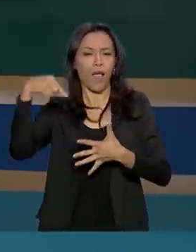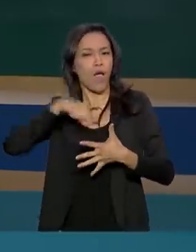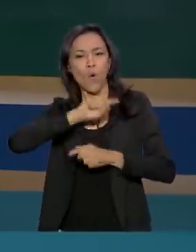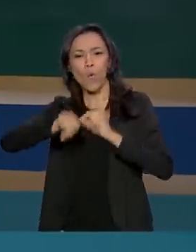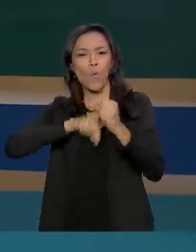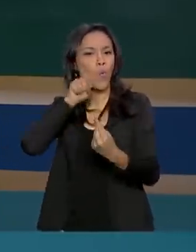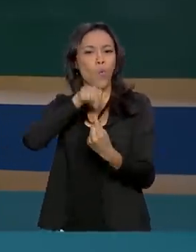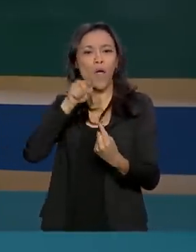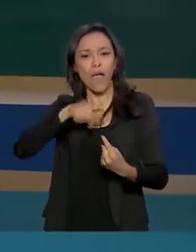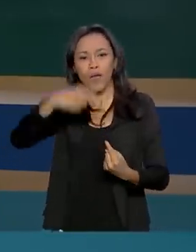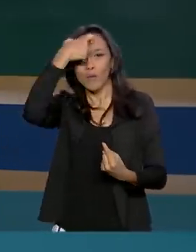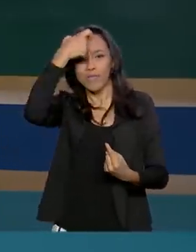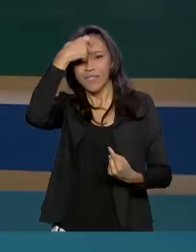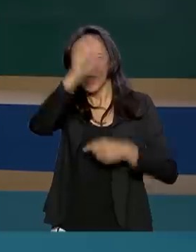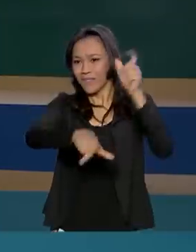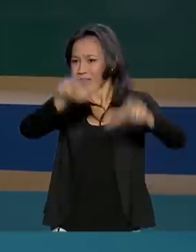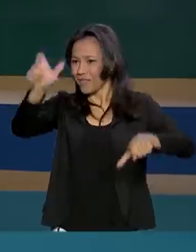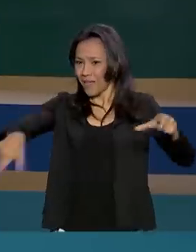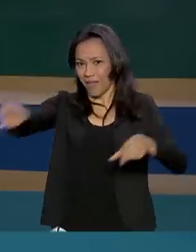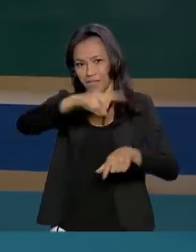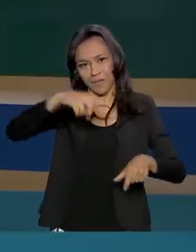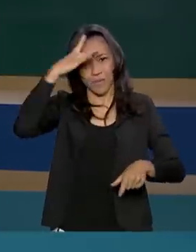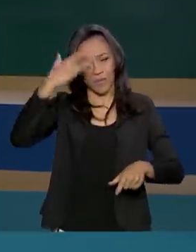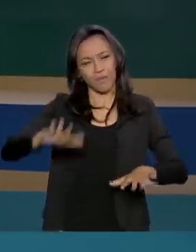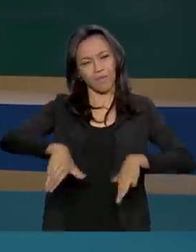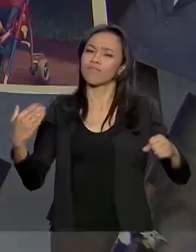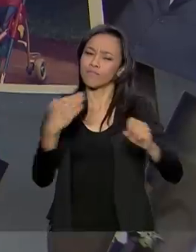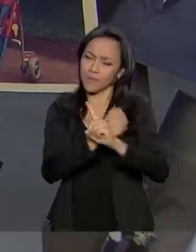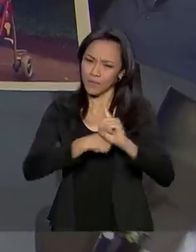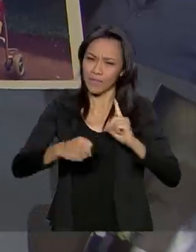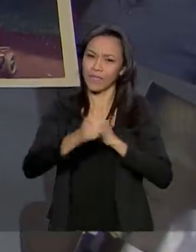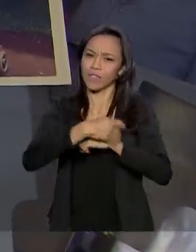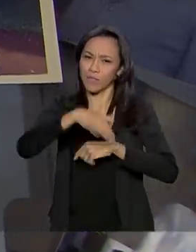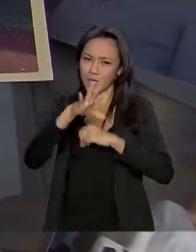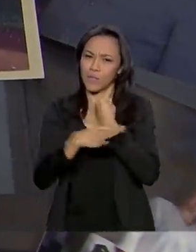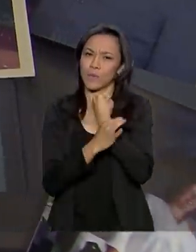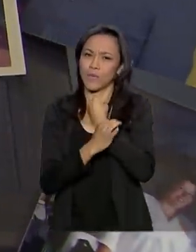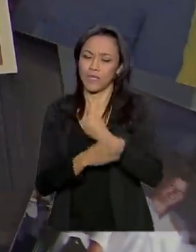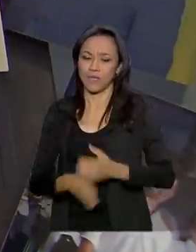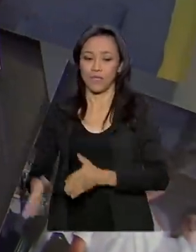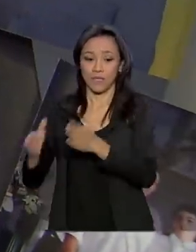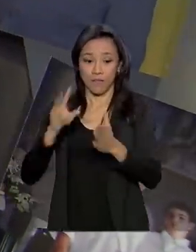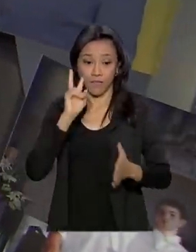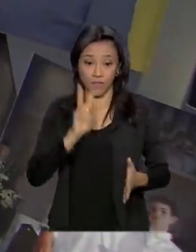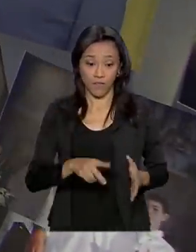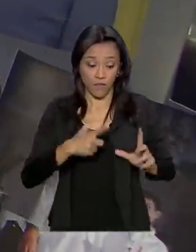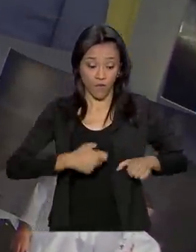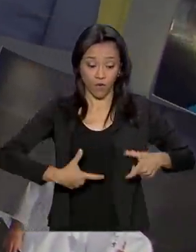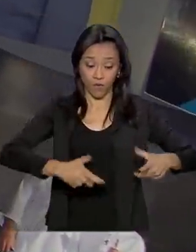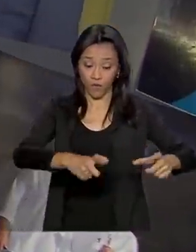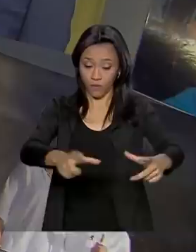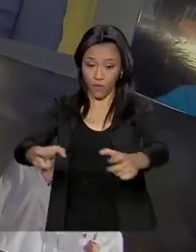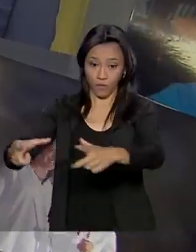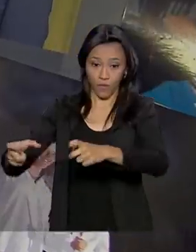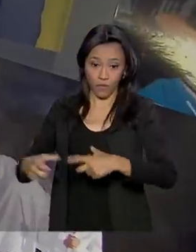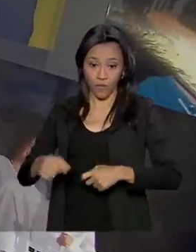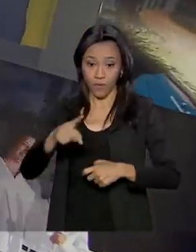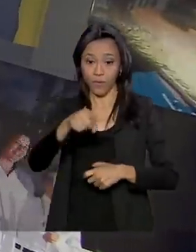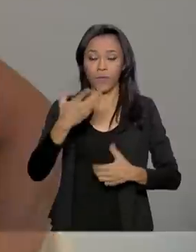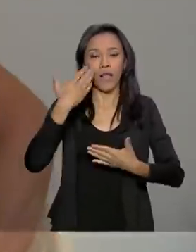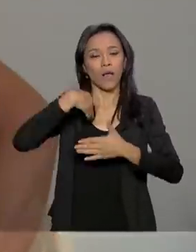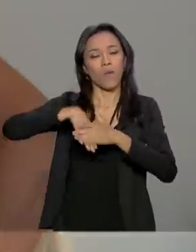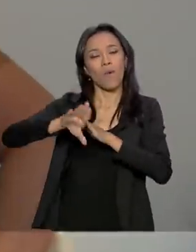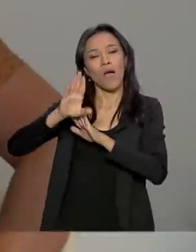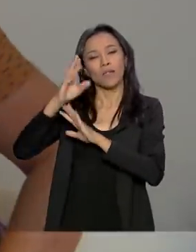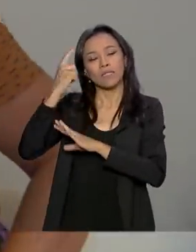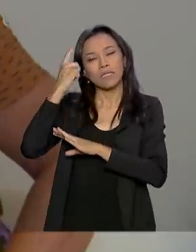sensibilizar a sociedade e deixar o trânsito mais seguro. Na mesa, as fotos mostram um passado que Renata guarda com carinho.